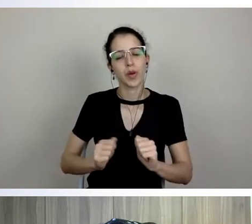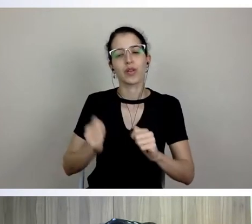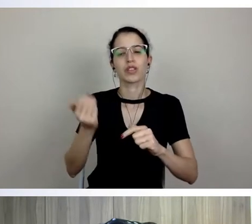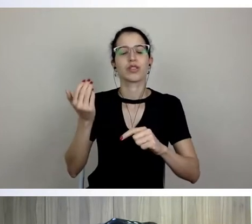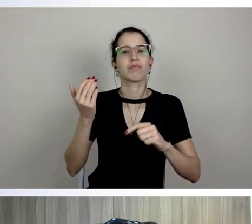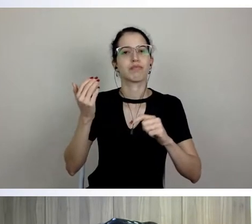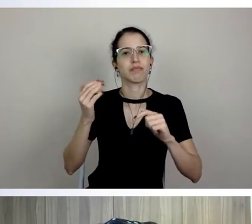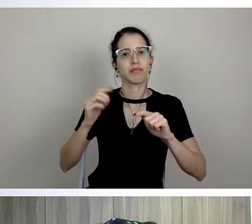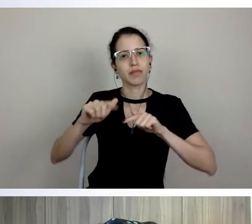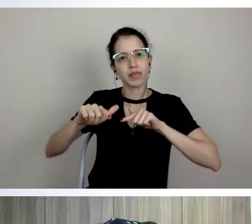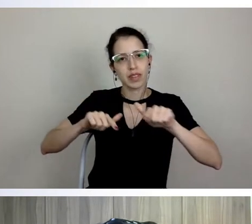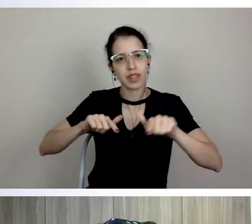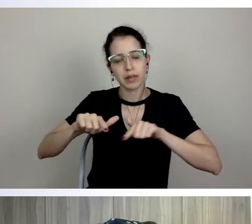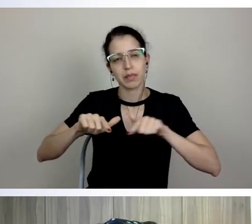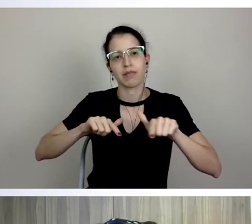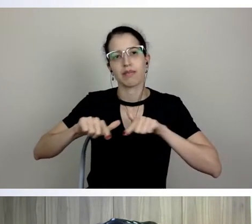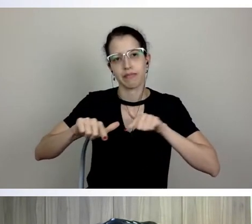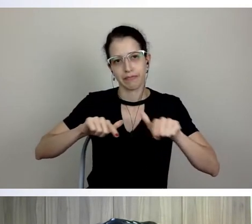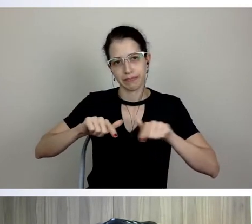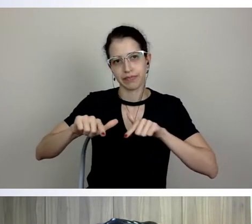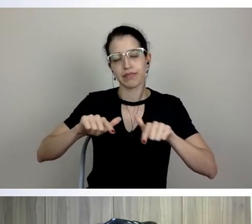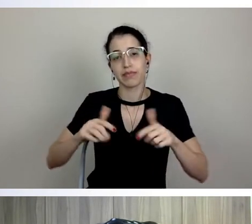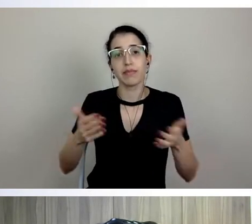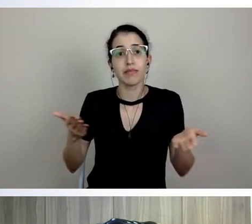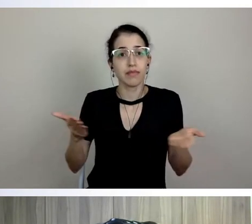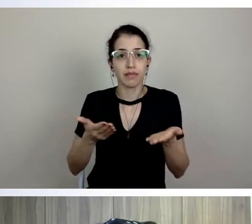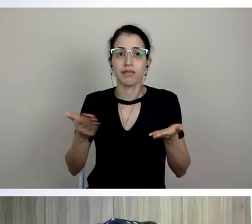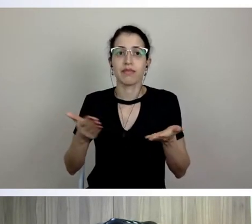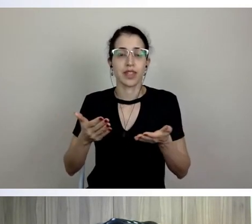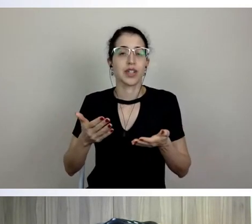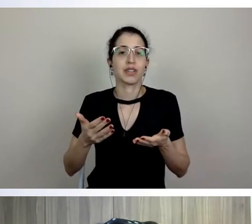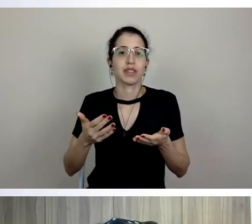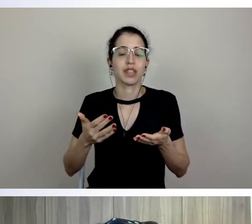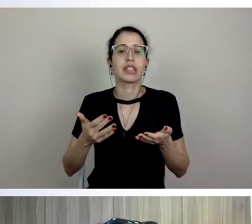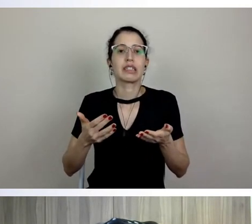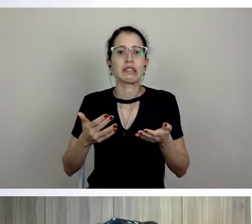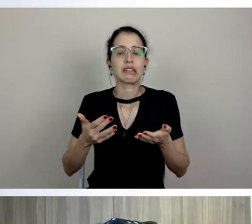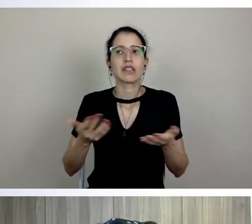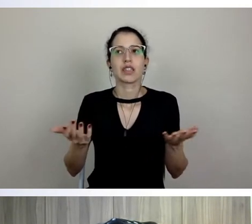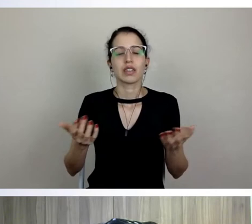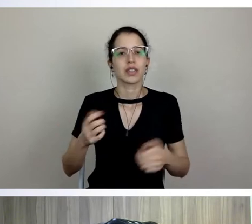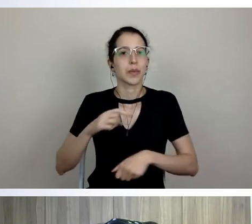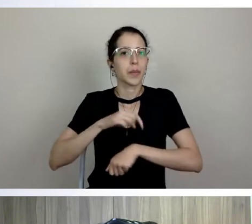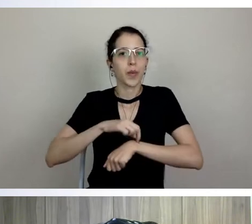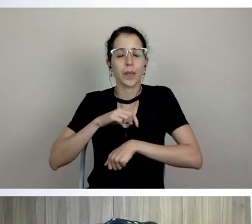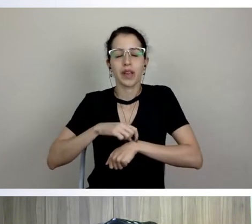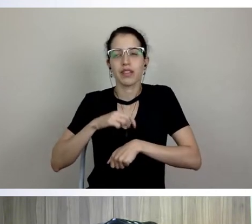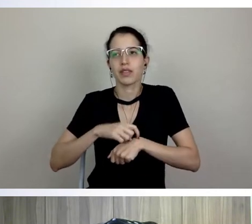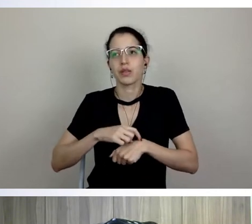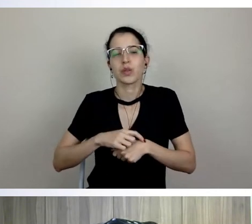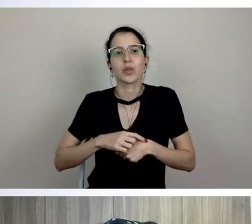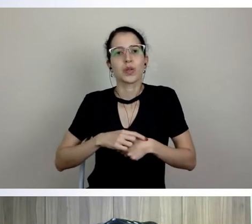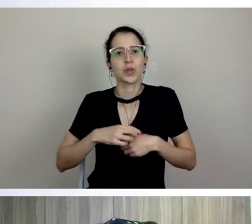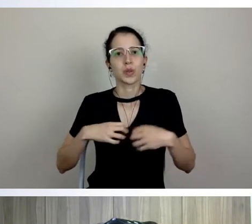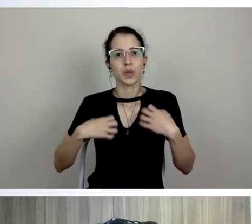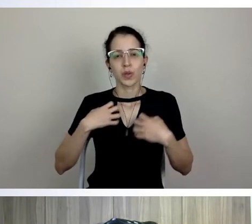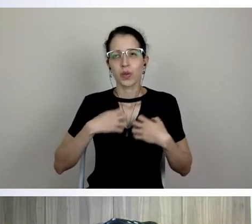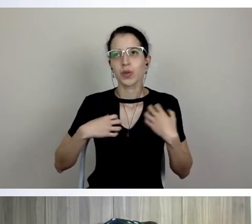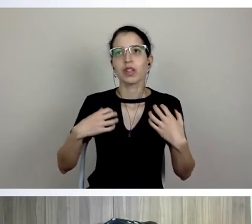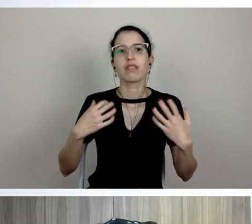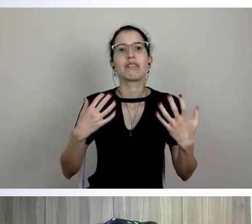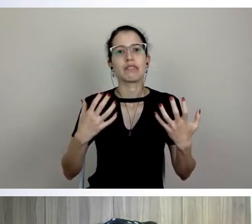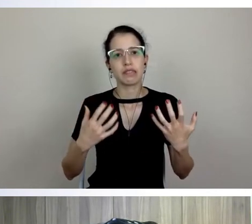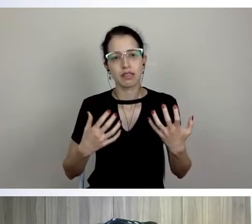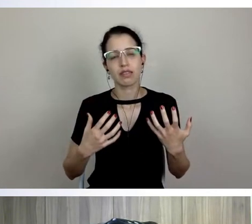que tenham mais, neste momento da crise em que a gente tem tanta morte, nós tínhamos que agir com uma certa,